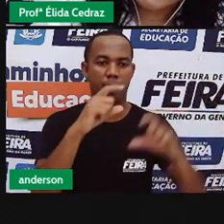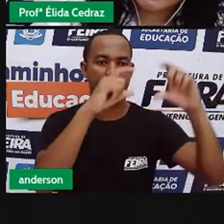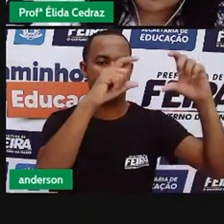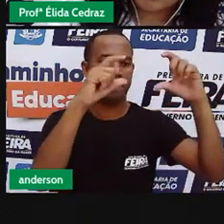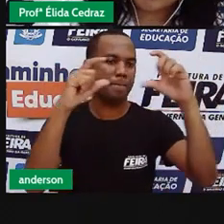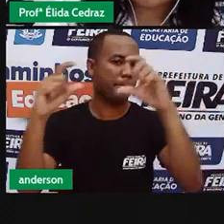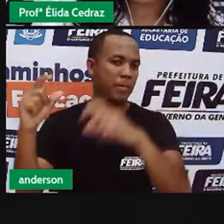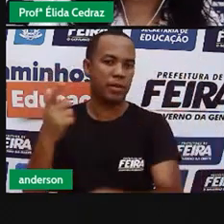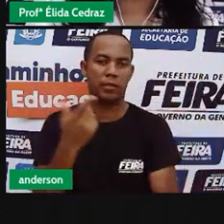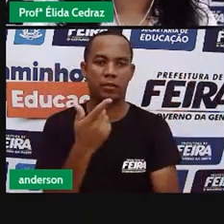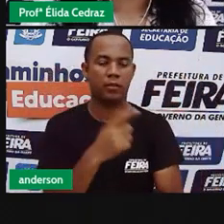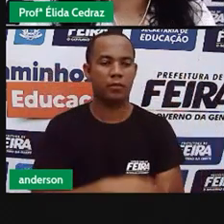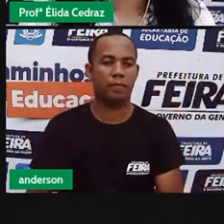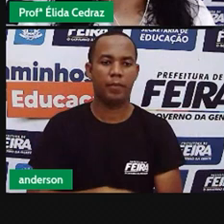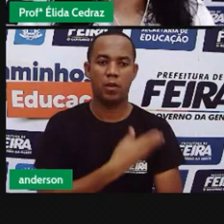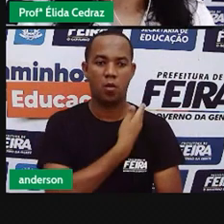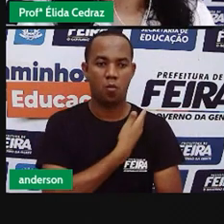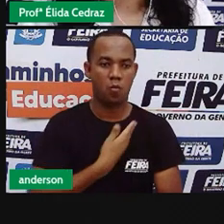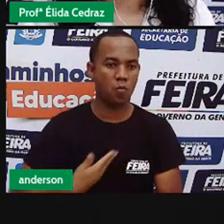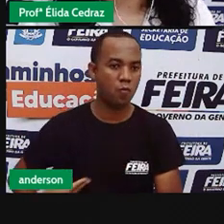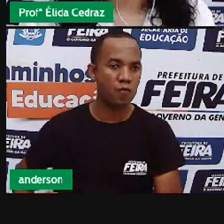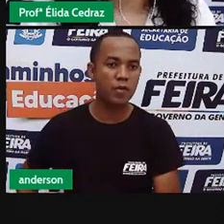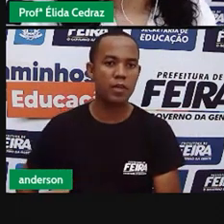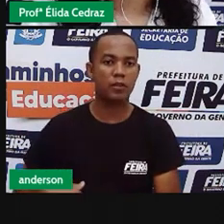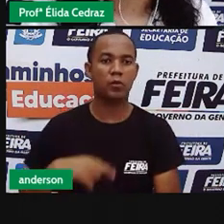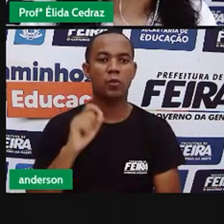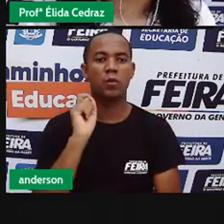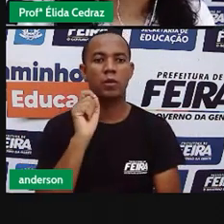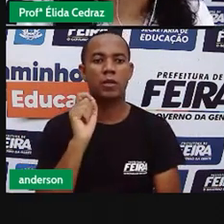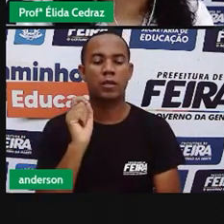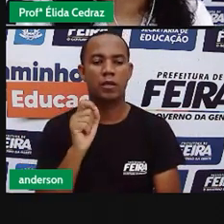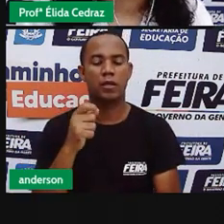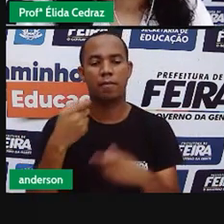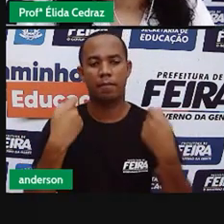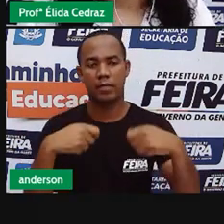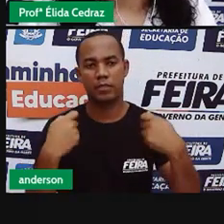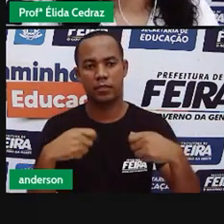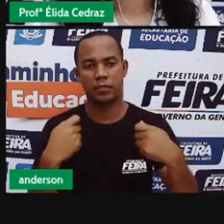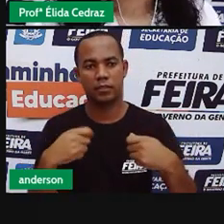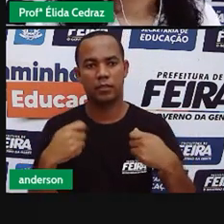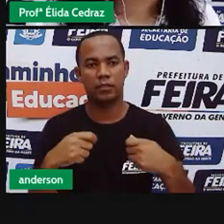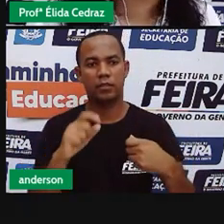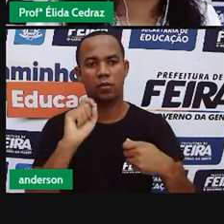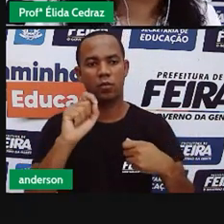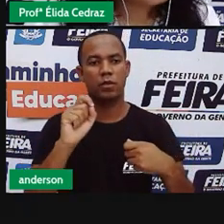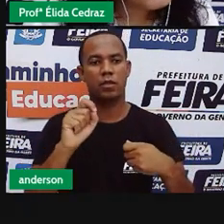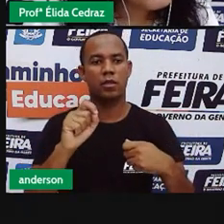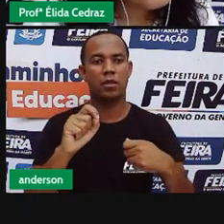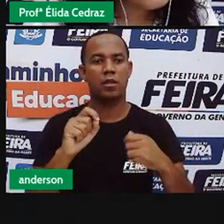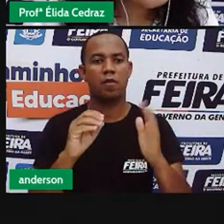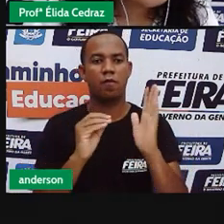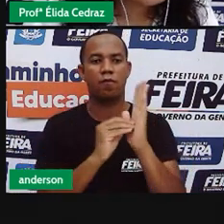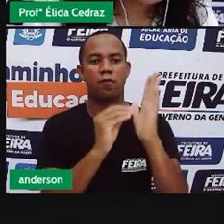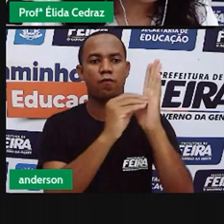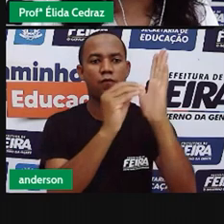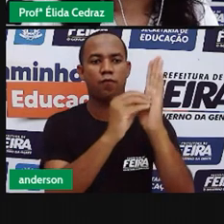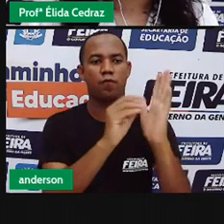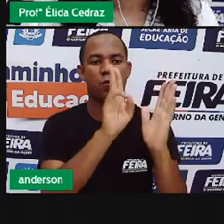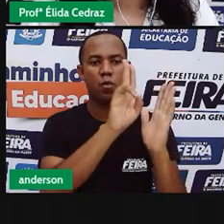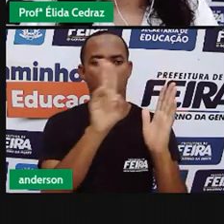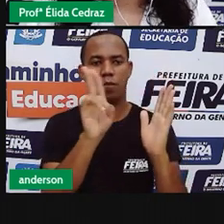O governo tem que finalizar as ruas da equidade.